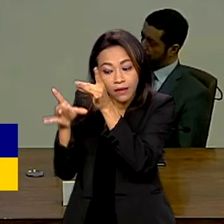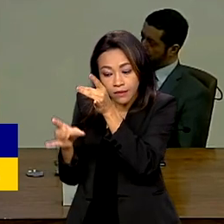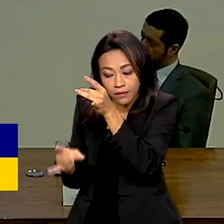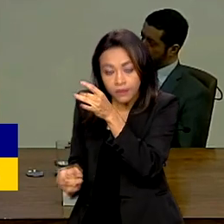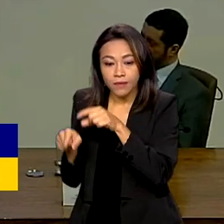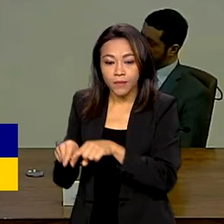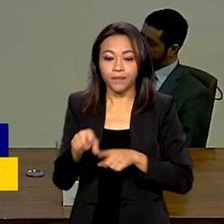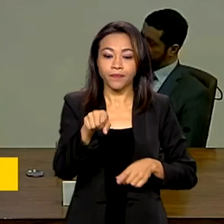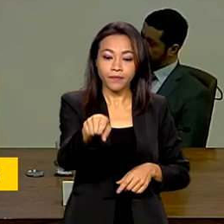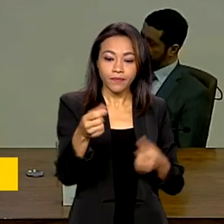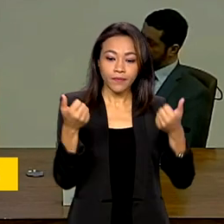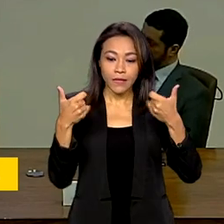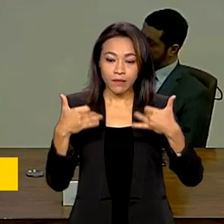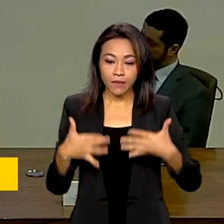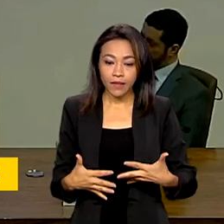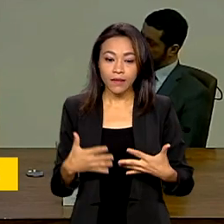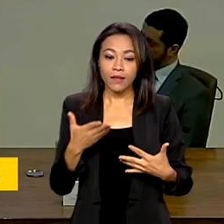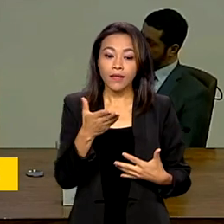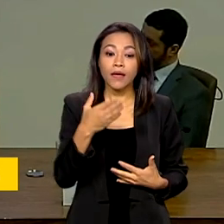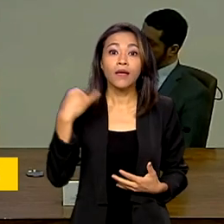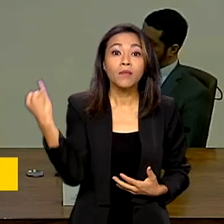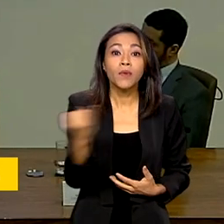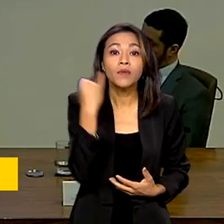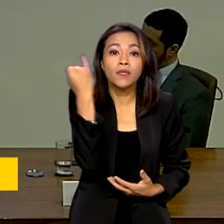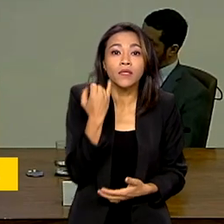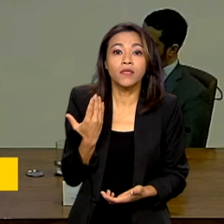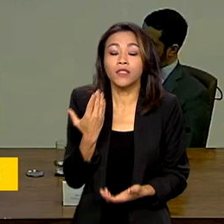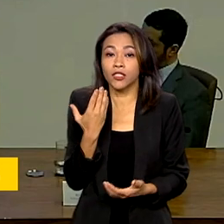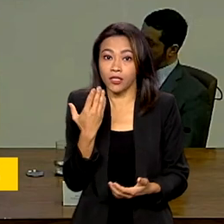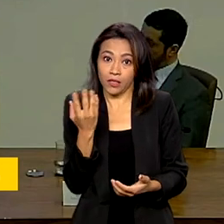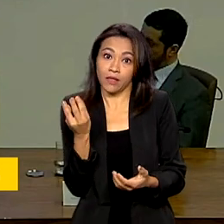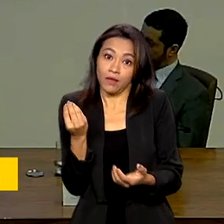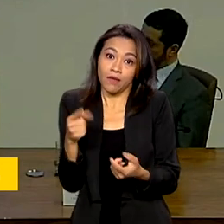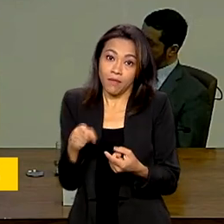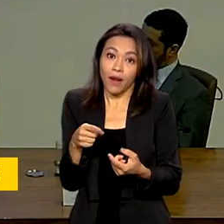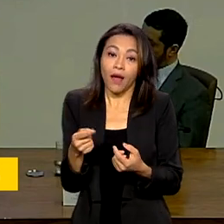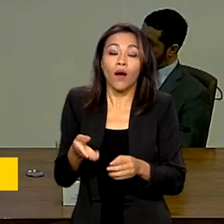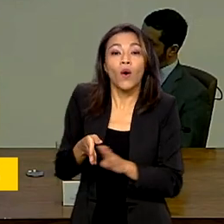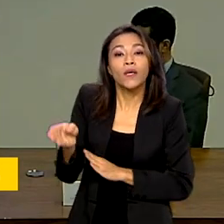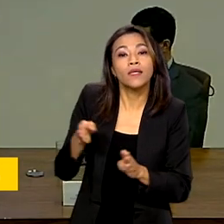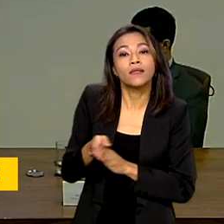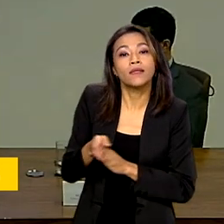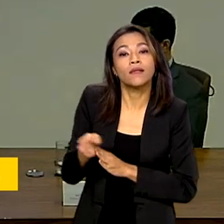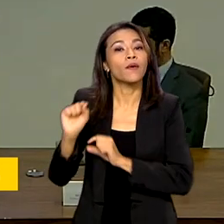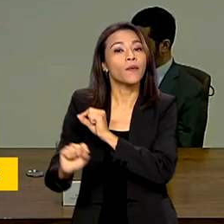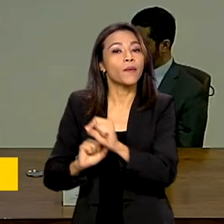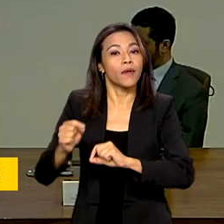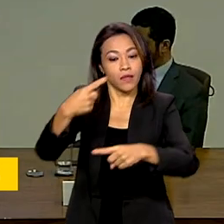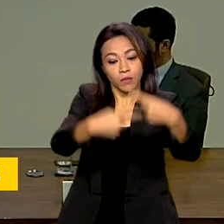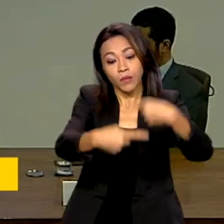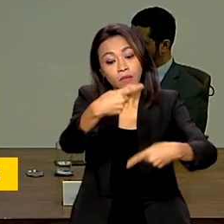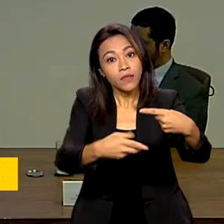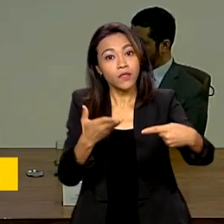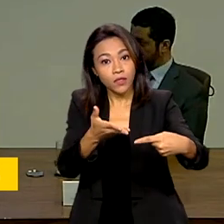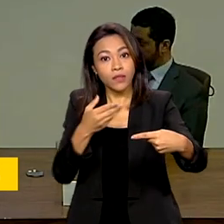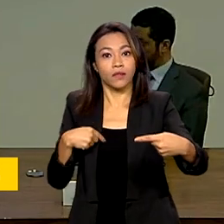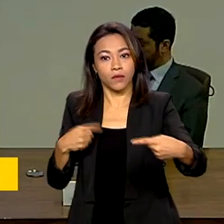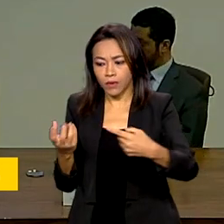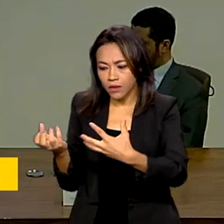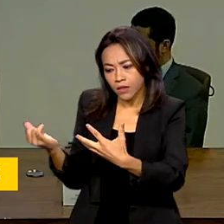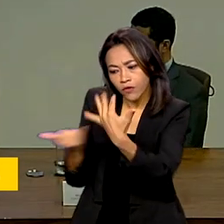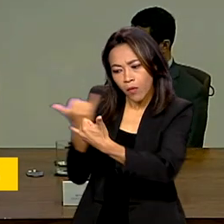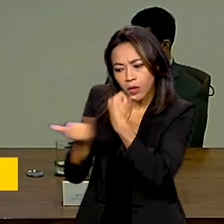estatísticos que são fundamentais em qualquer política pública baseada em evidências. É através deles que nós vamos